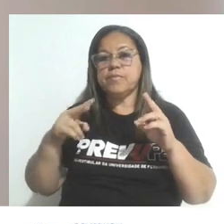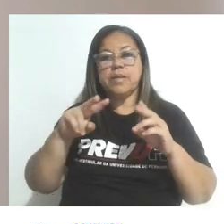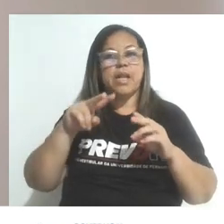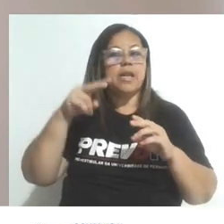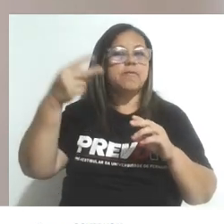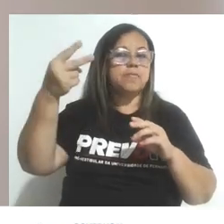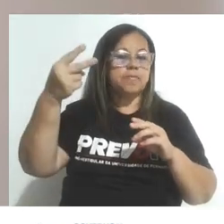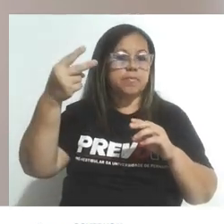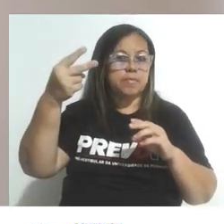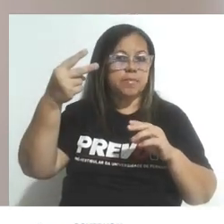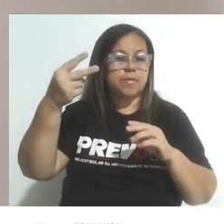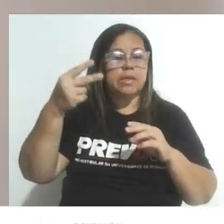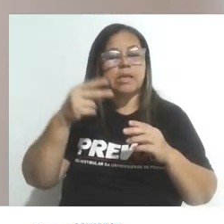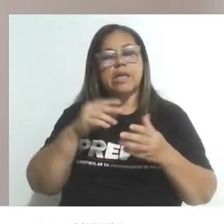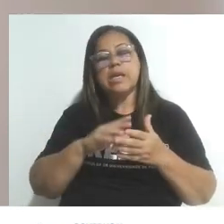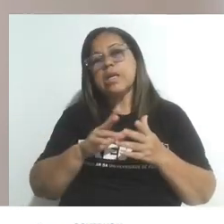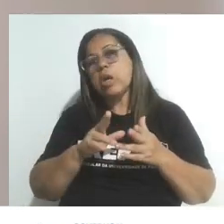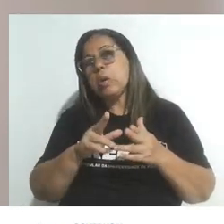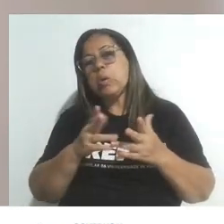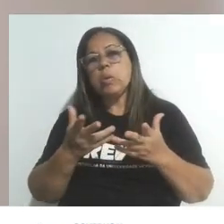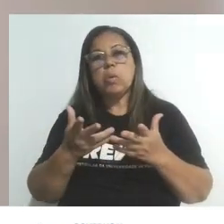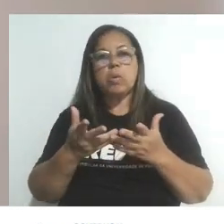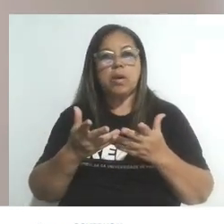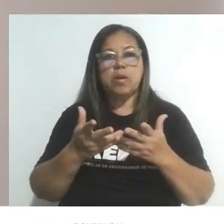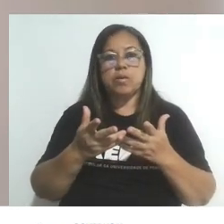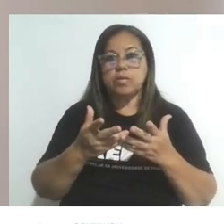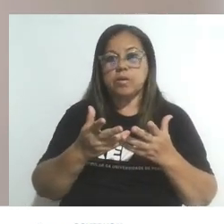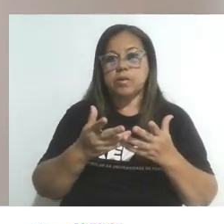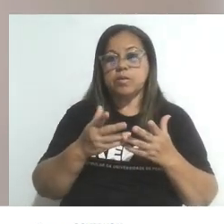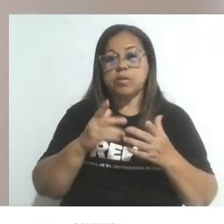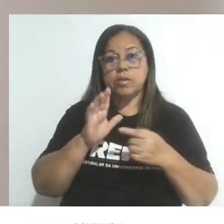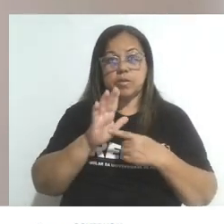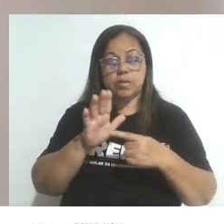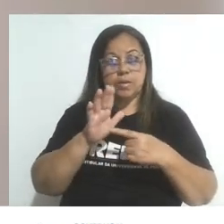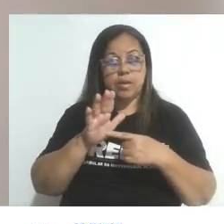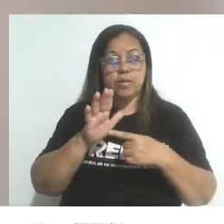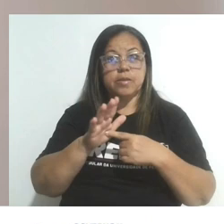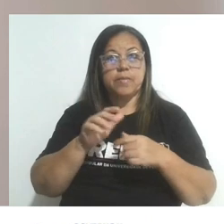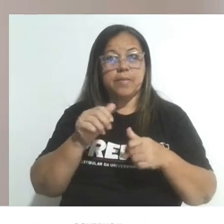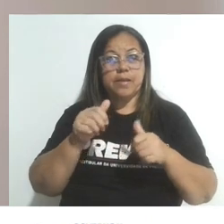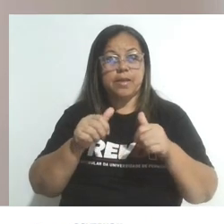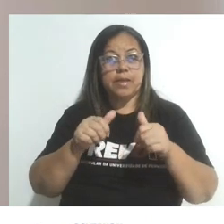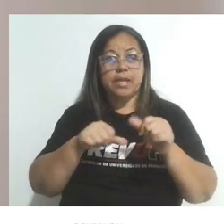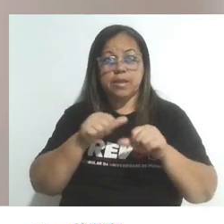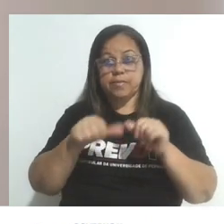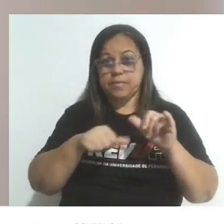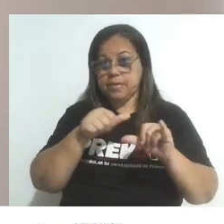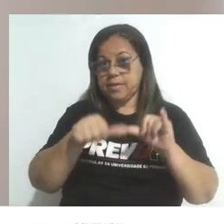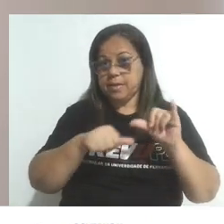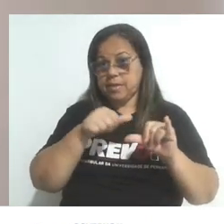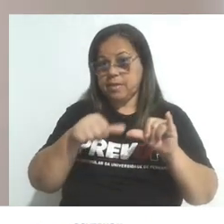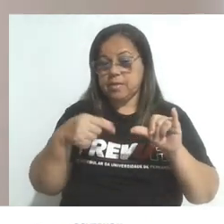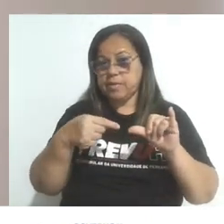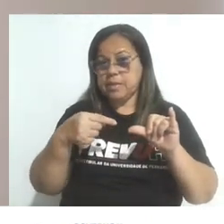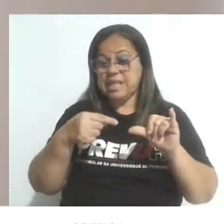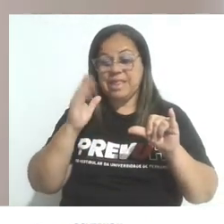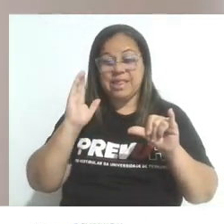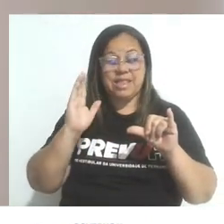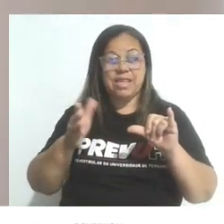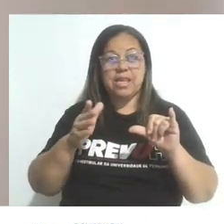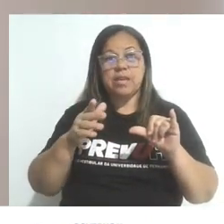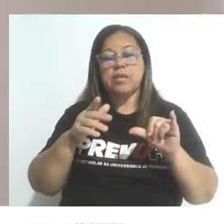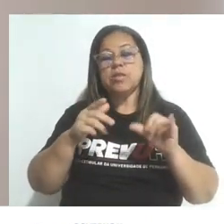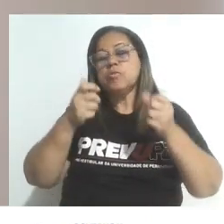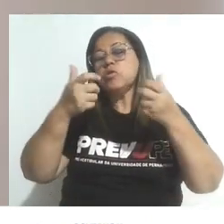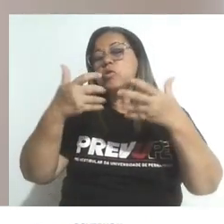expoente, que é igual aos coeficientes estequiométricos da reação. Na reação direta, estamos